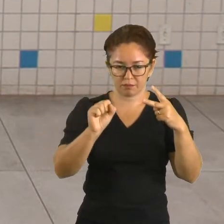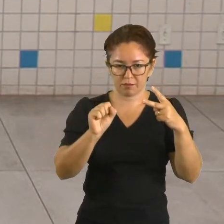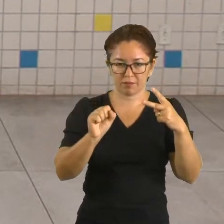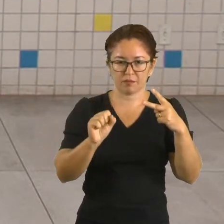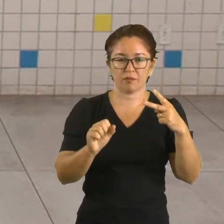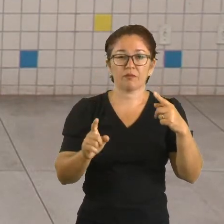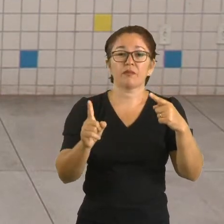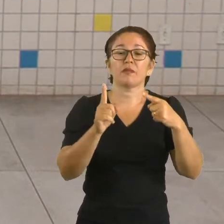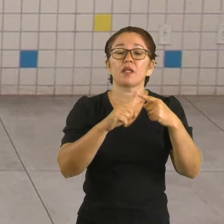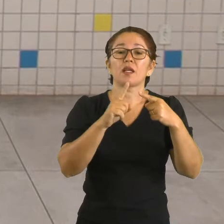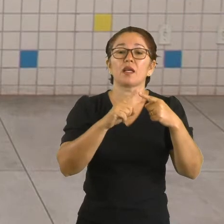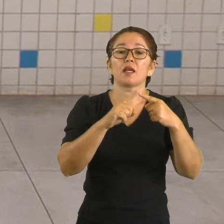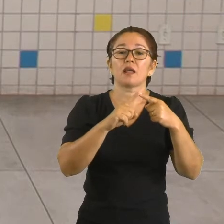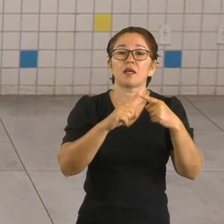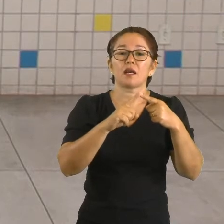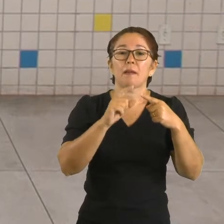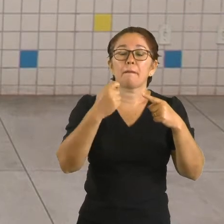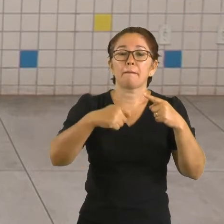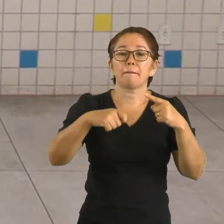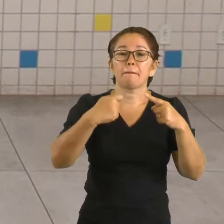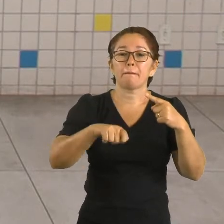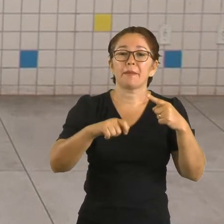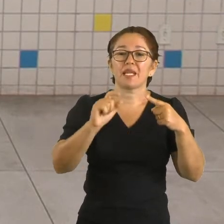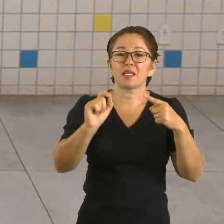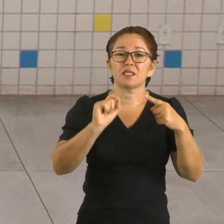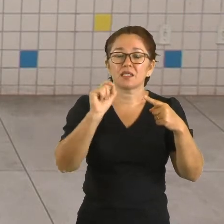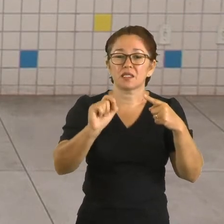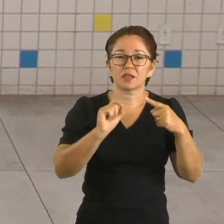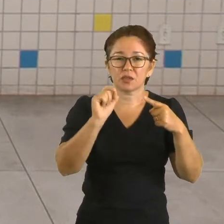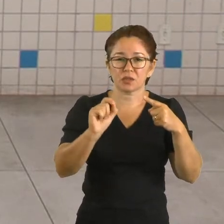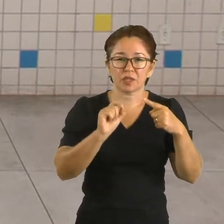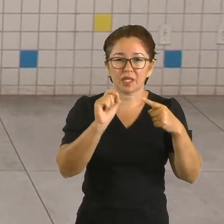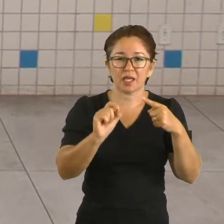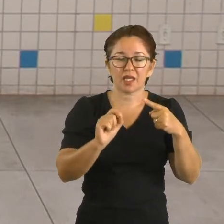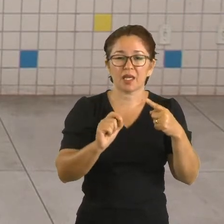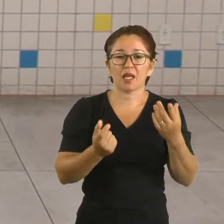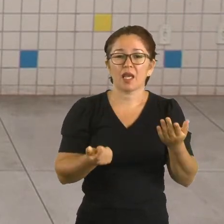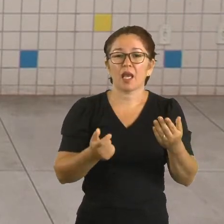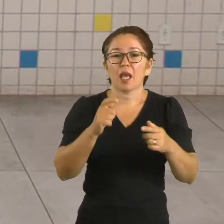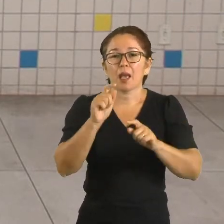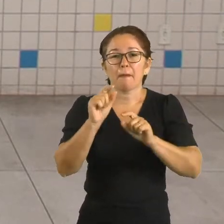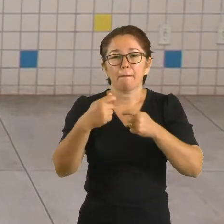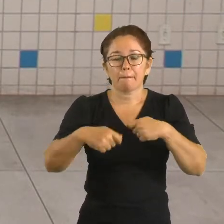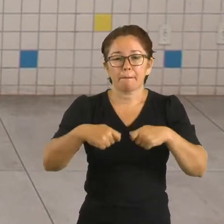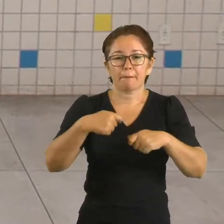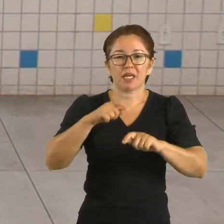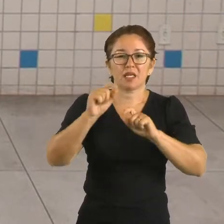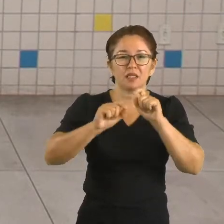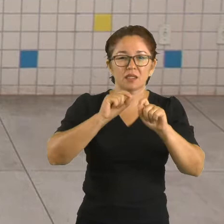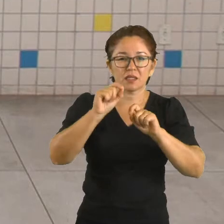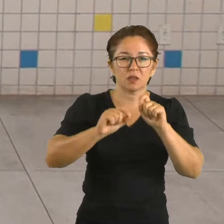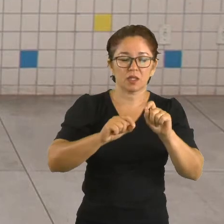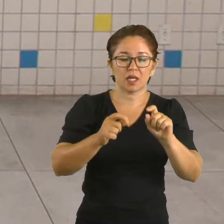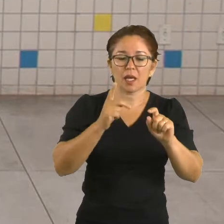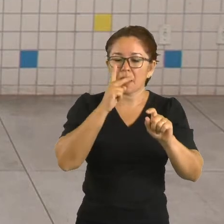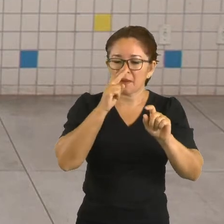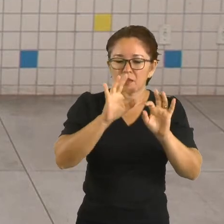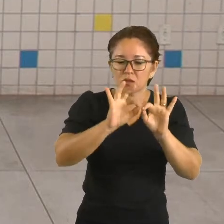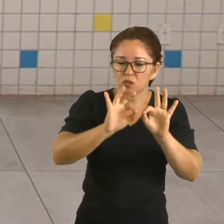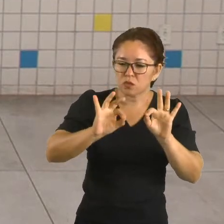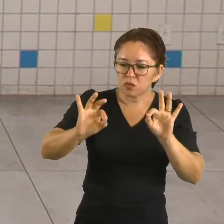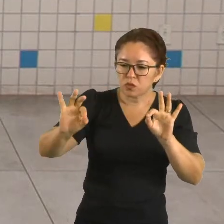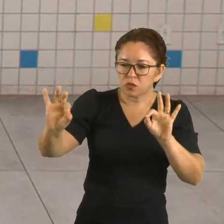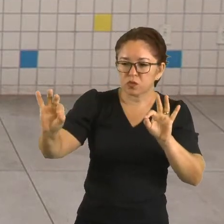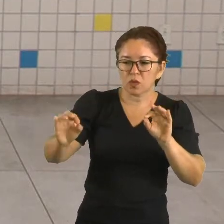propagar. Ou seja, a sua propagação vai envolver o transporte de energia cinética e potencial. E